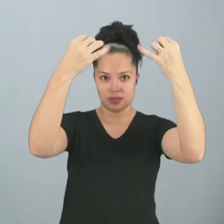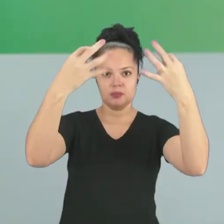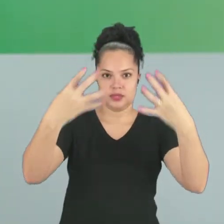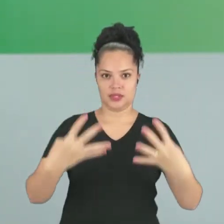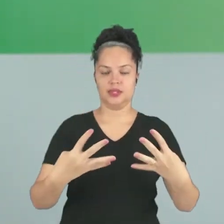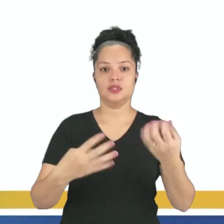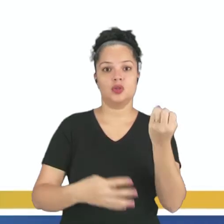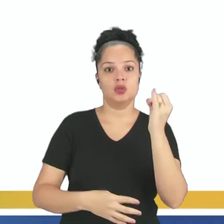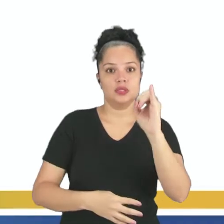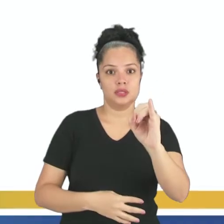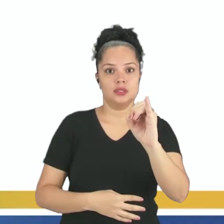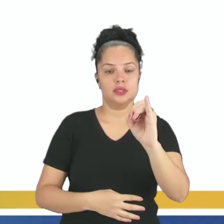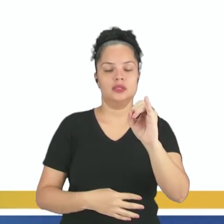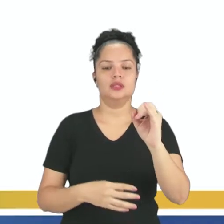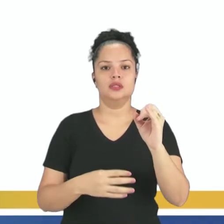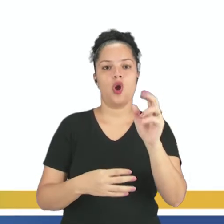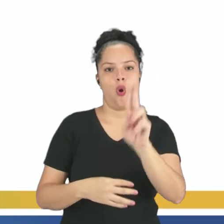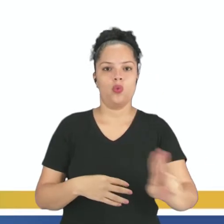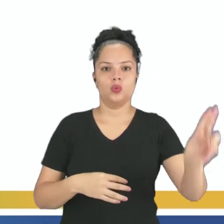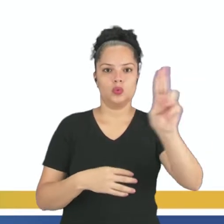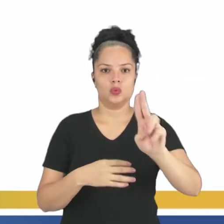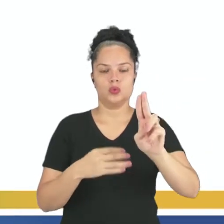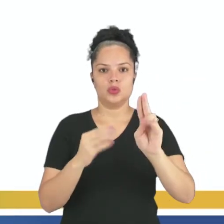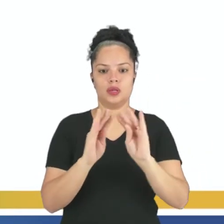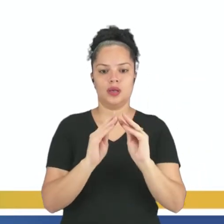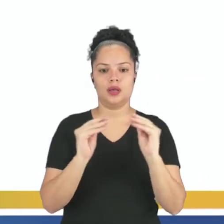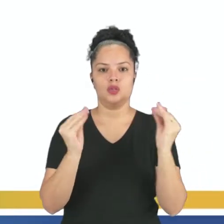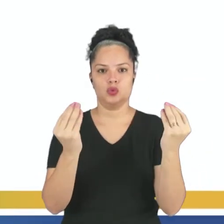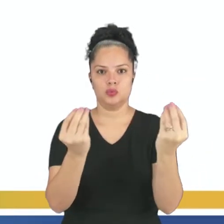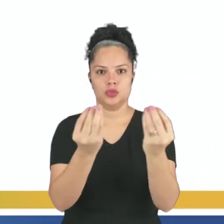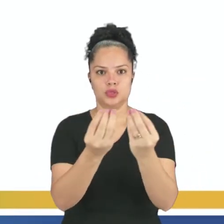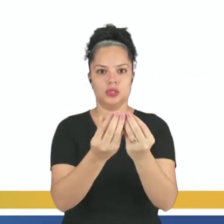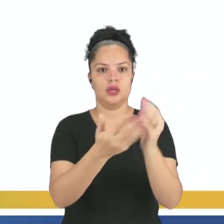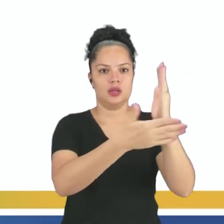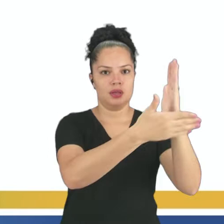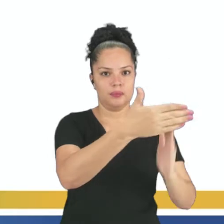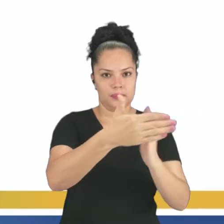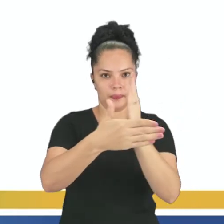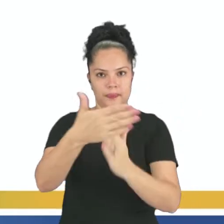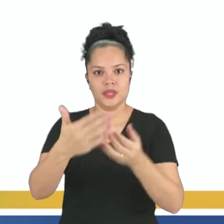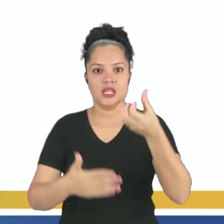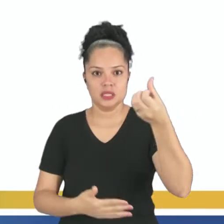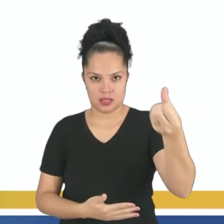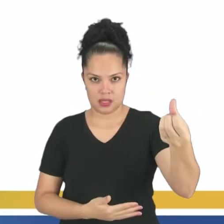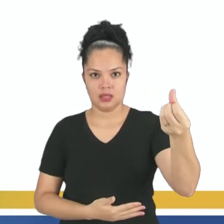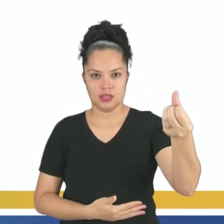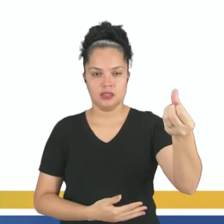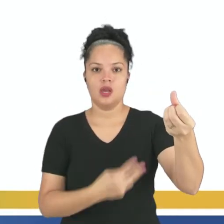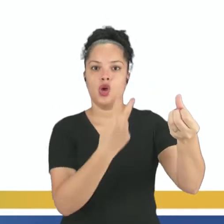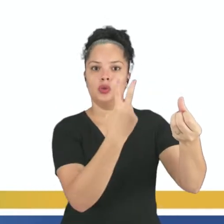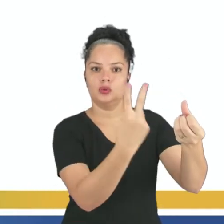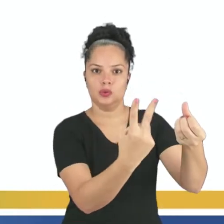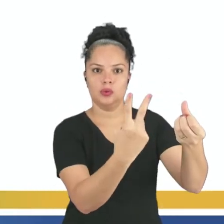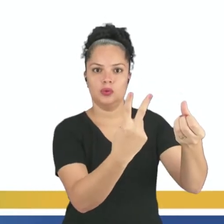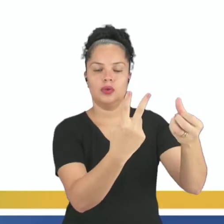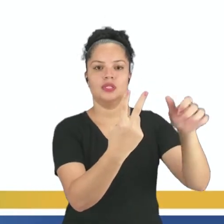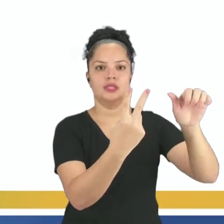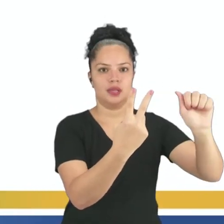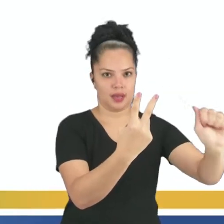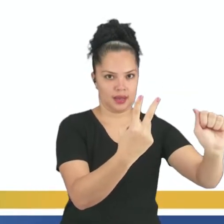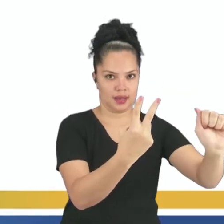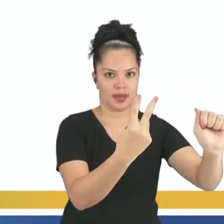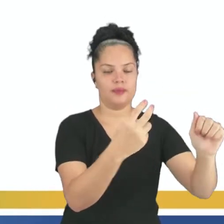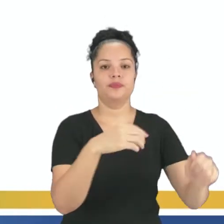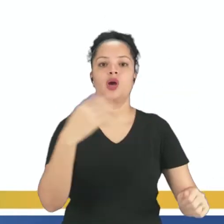Se você pegar essa solução e dividir ela em seis partes iguais, duas partes vão ser de substância A